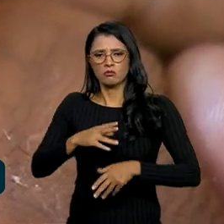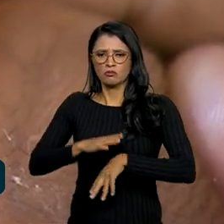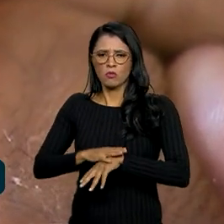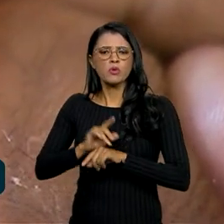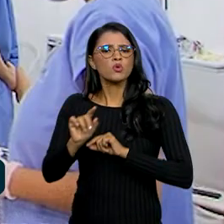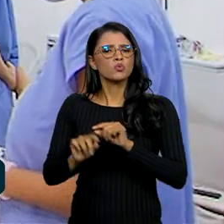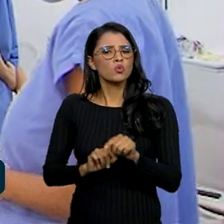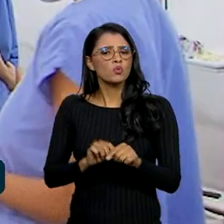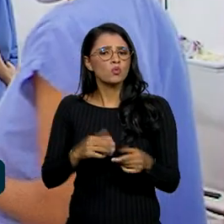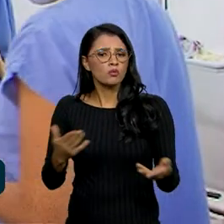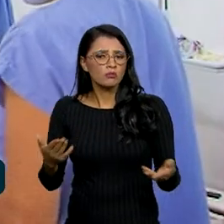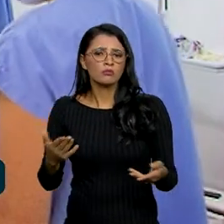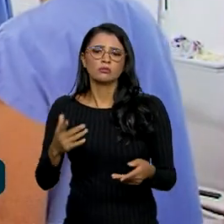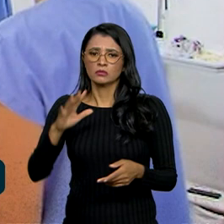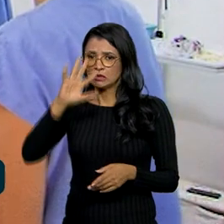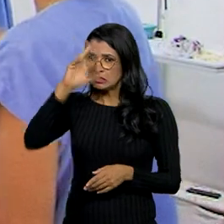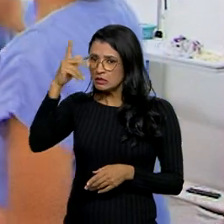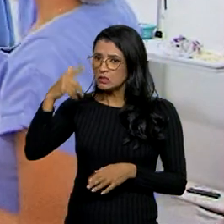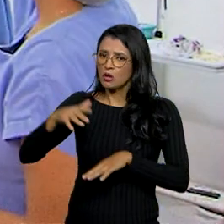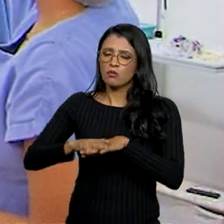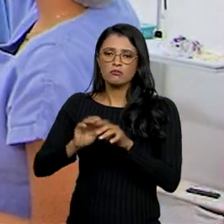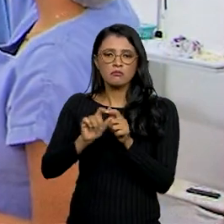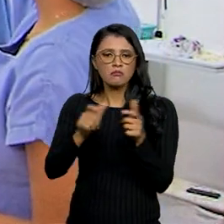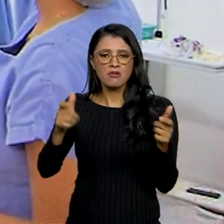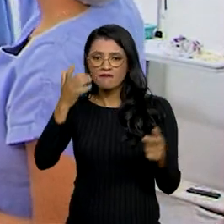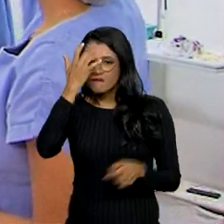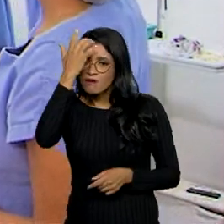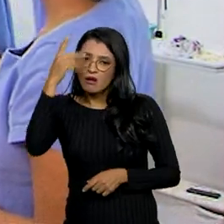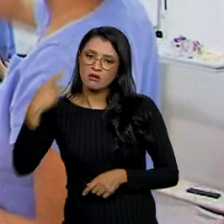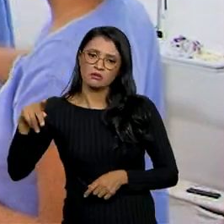momento a decisão fique mais fácil para eles.